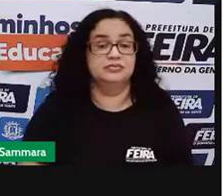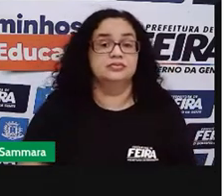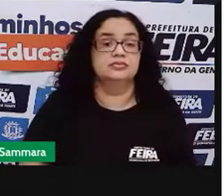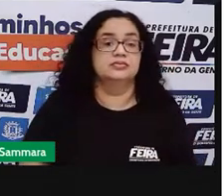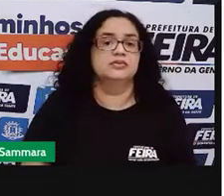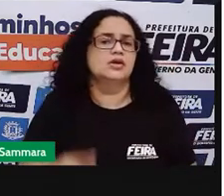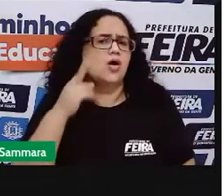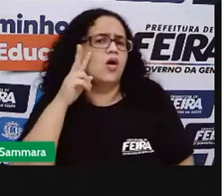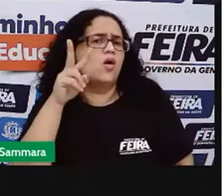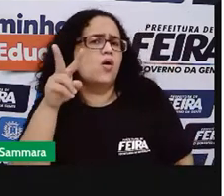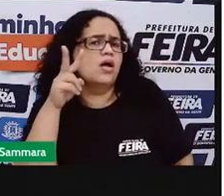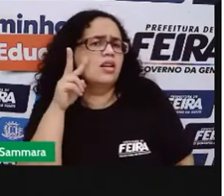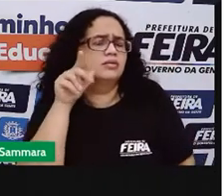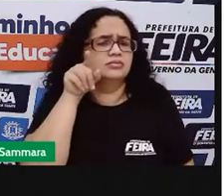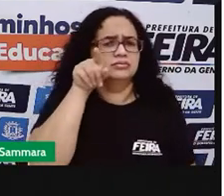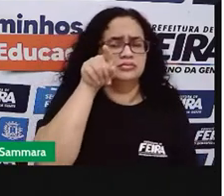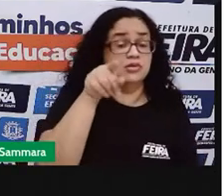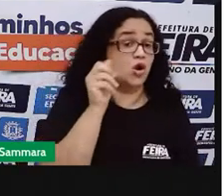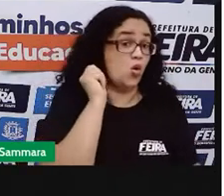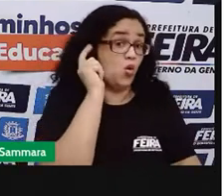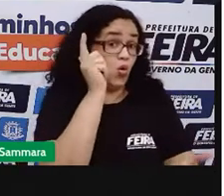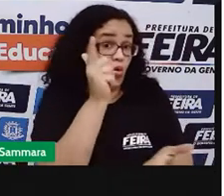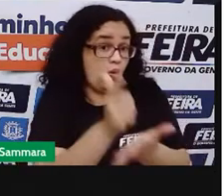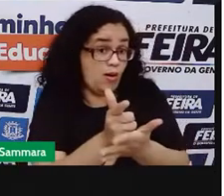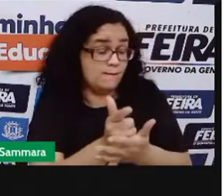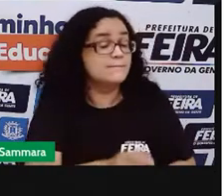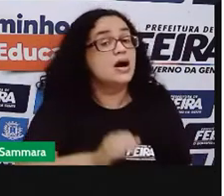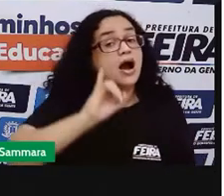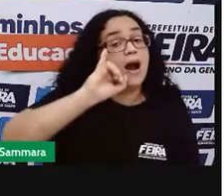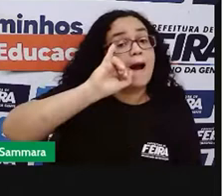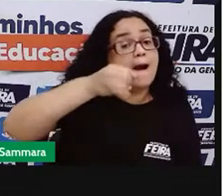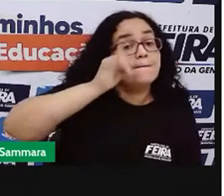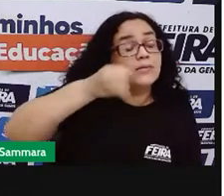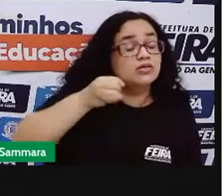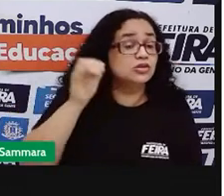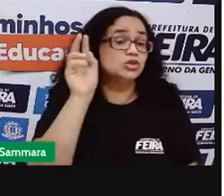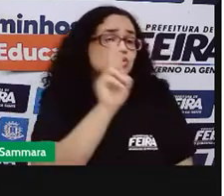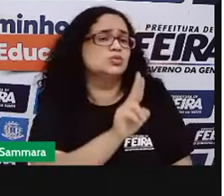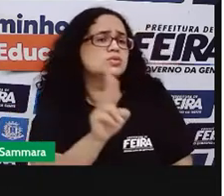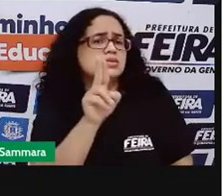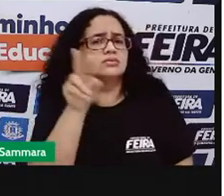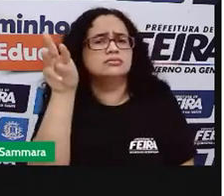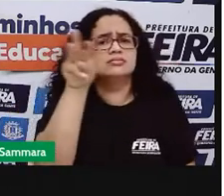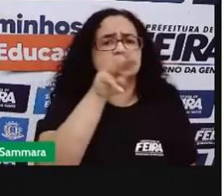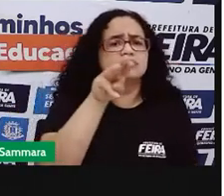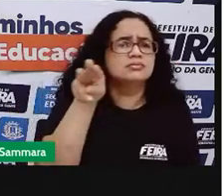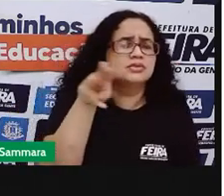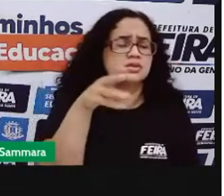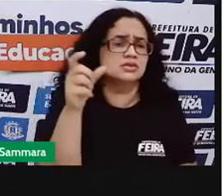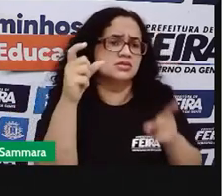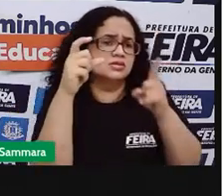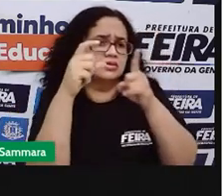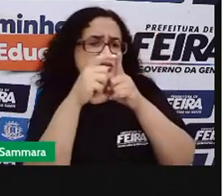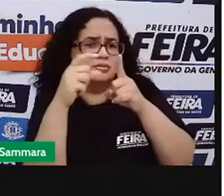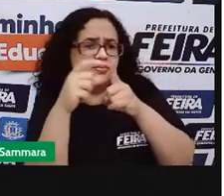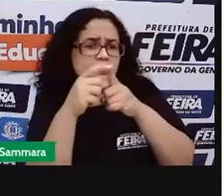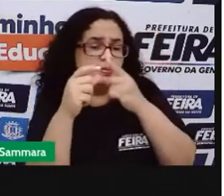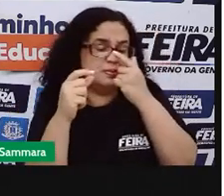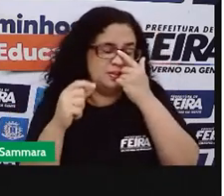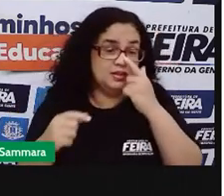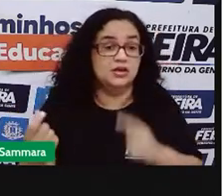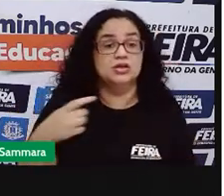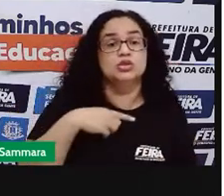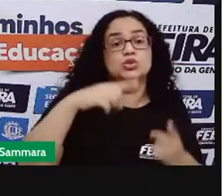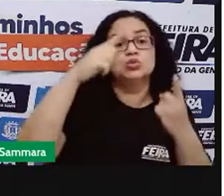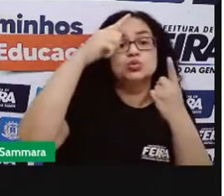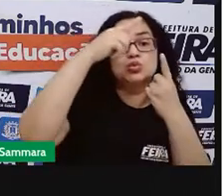Olha só, compre, aproveite e use. Esses são os